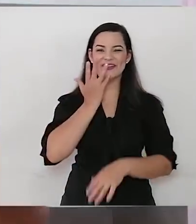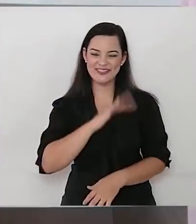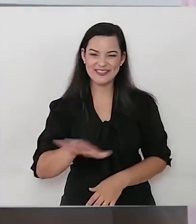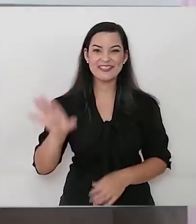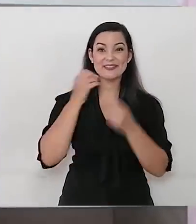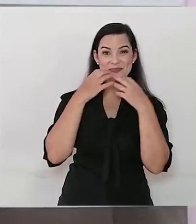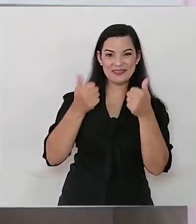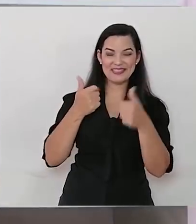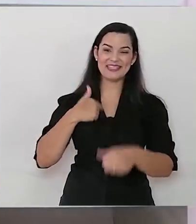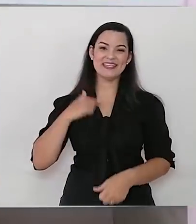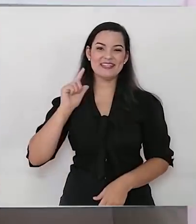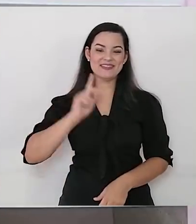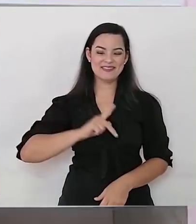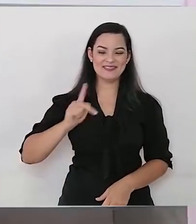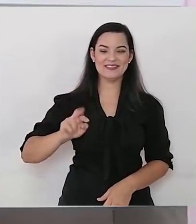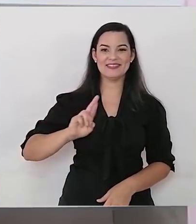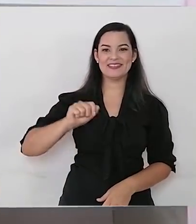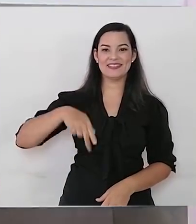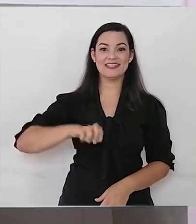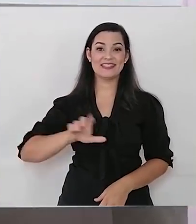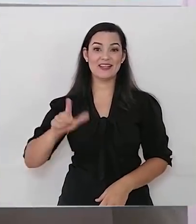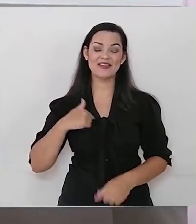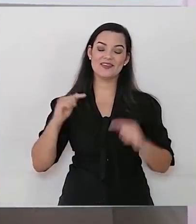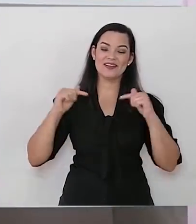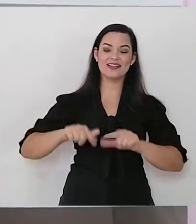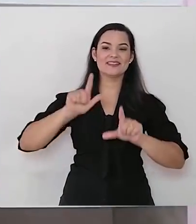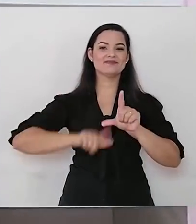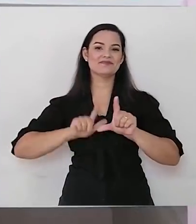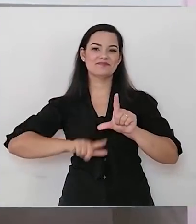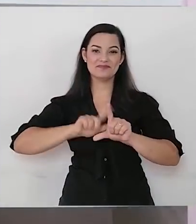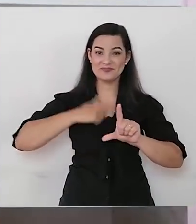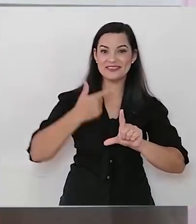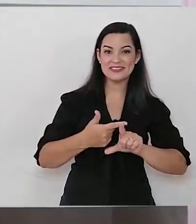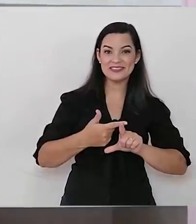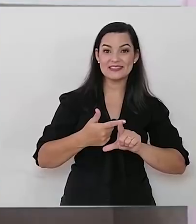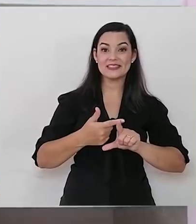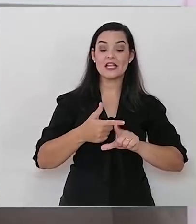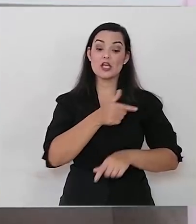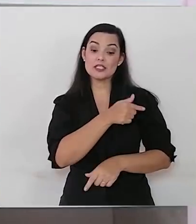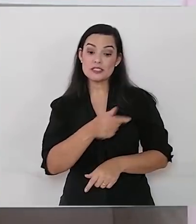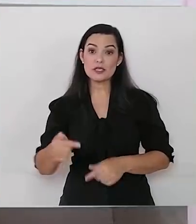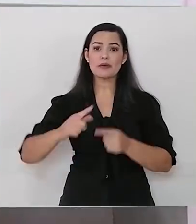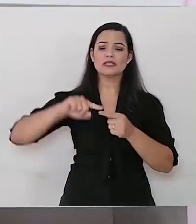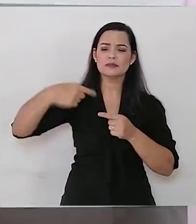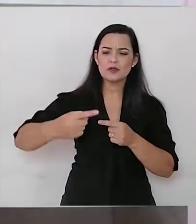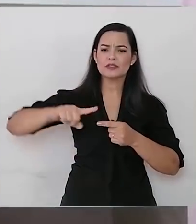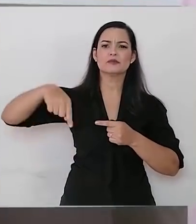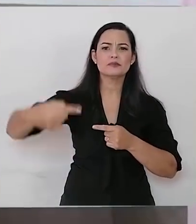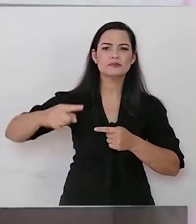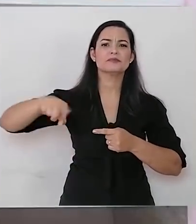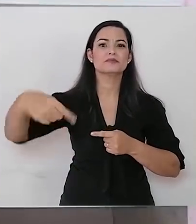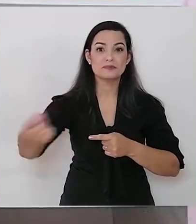Olá, crianças! Eu sou a professora Raquel e eu estou aqui com Além das Letras. Durante as próximas semanas de março,